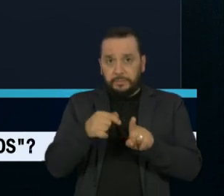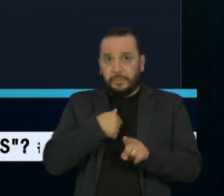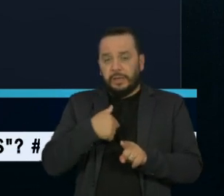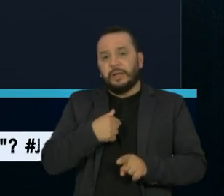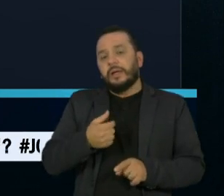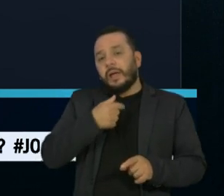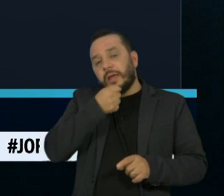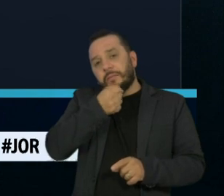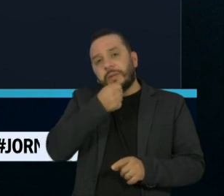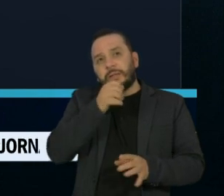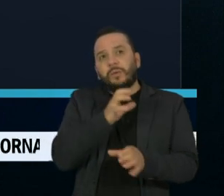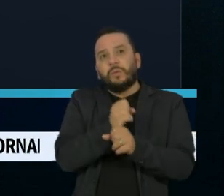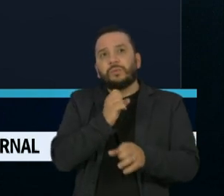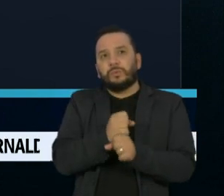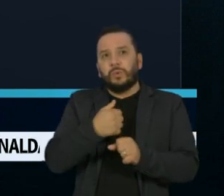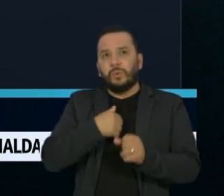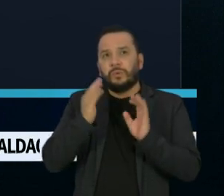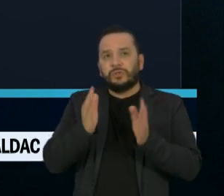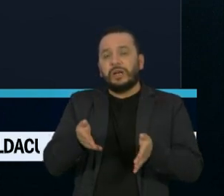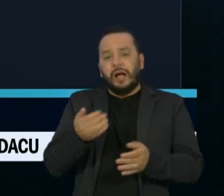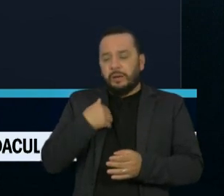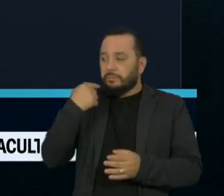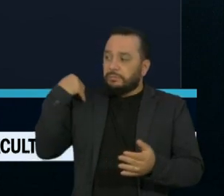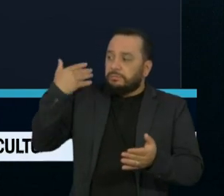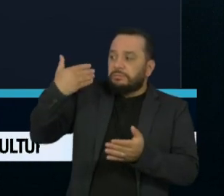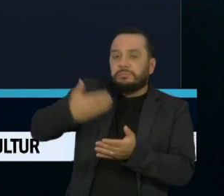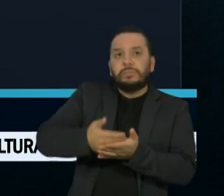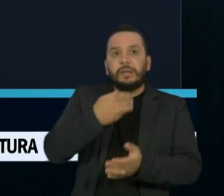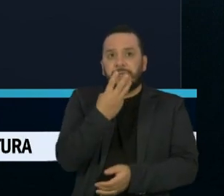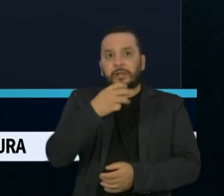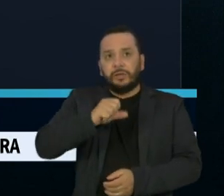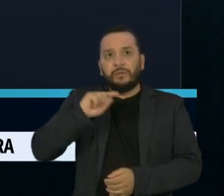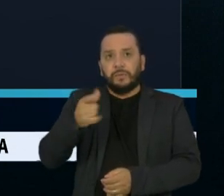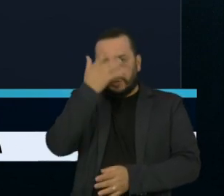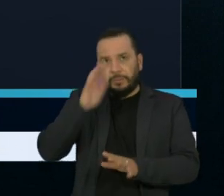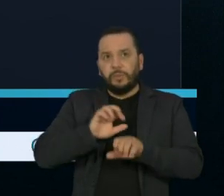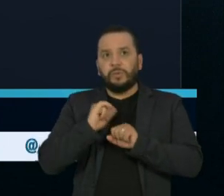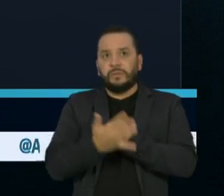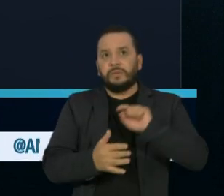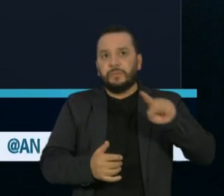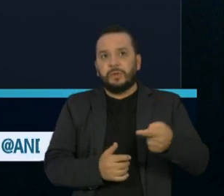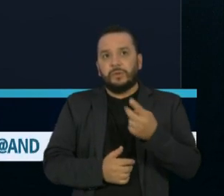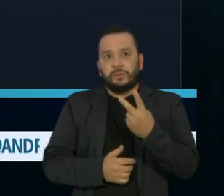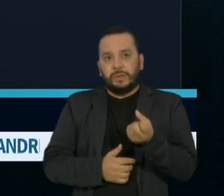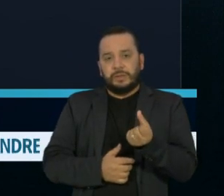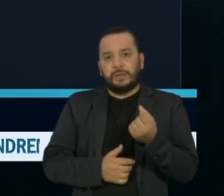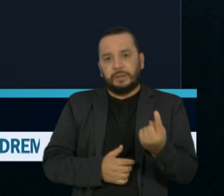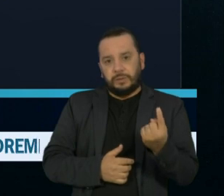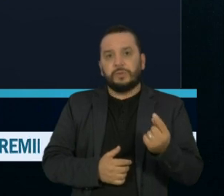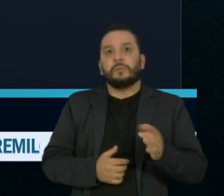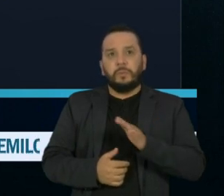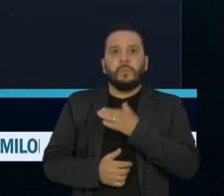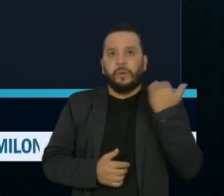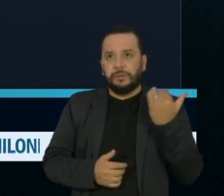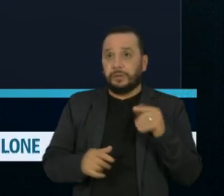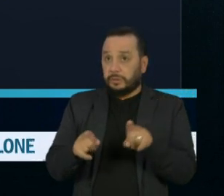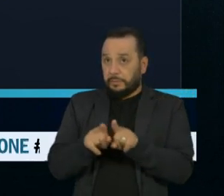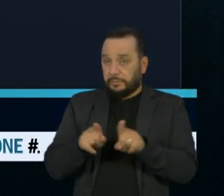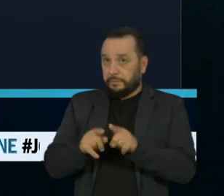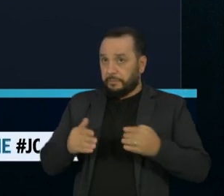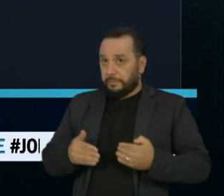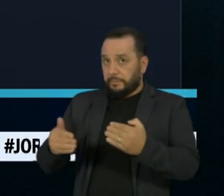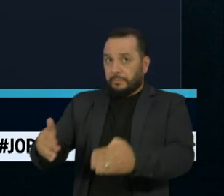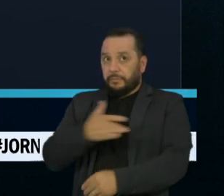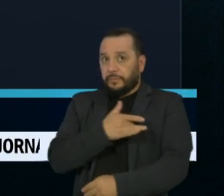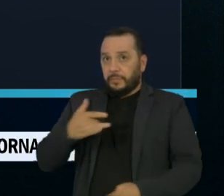no último dia foram mais de 39 mil casos e 1.260 mortes. Já segundo o Ministério da Saúde,